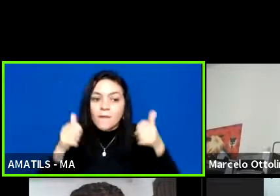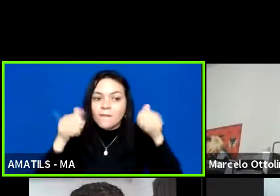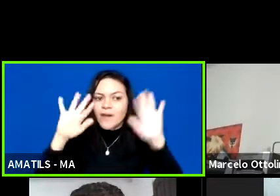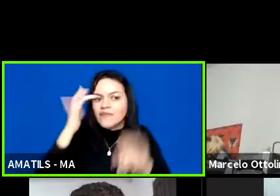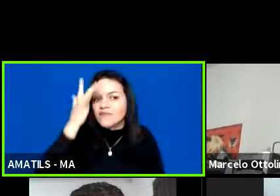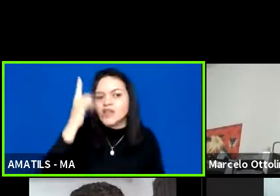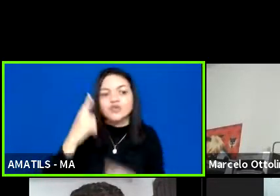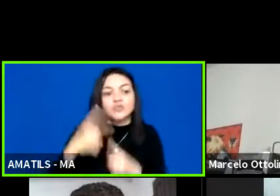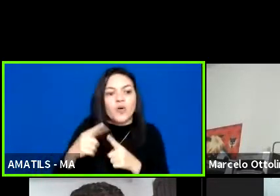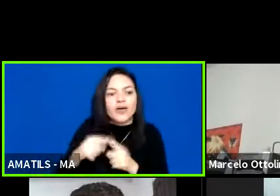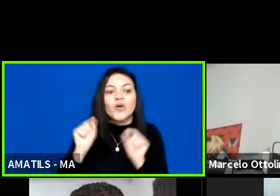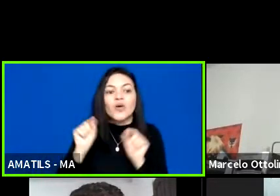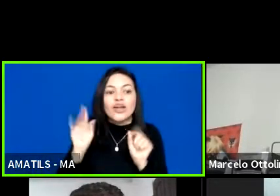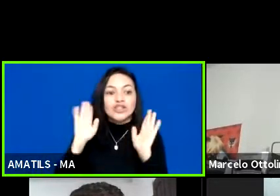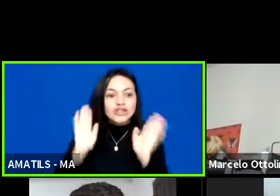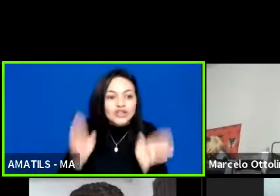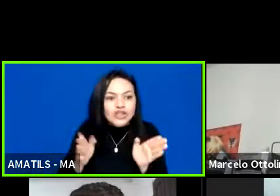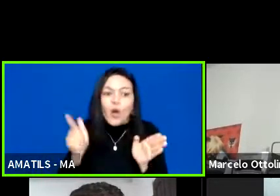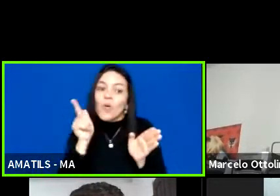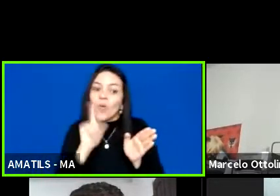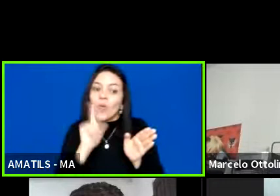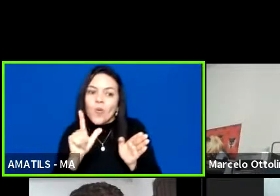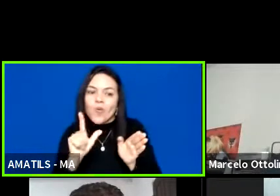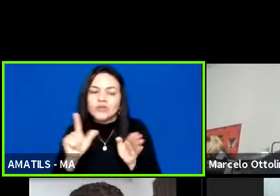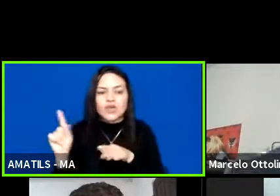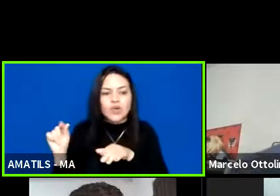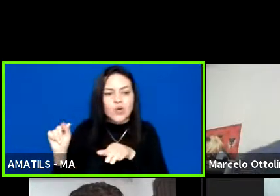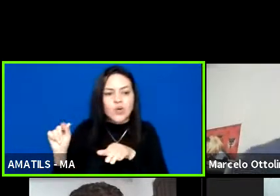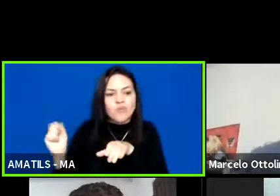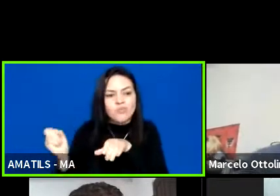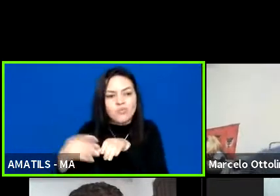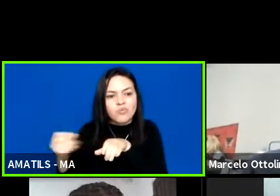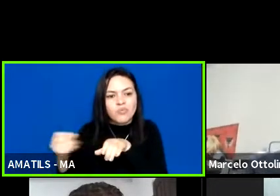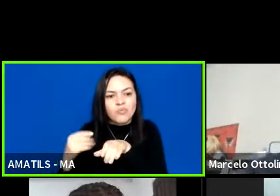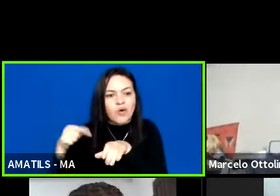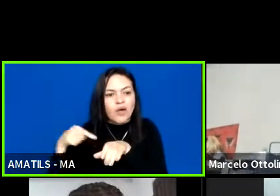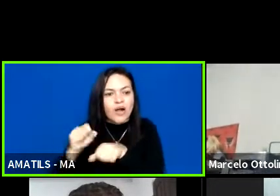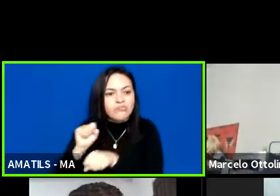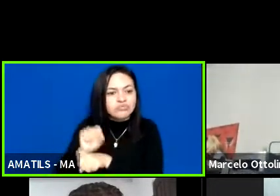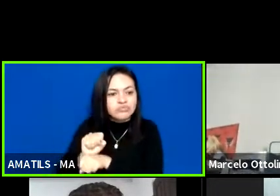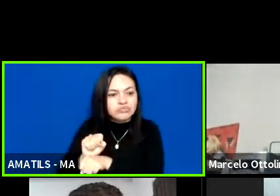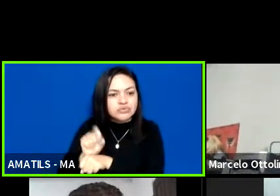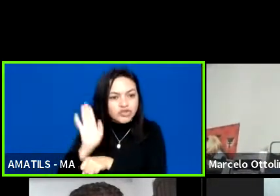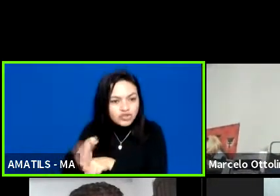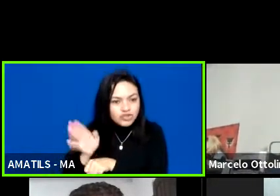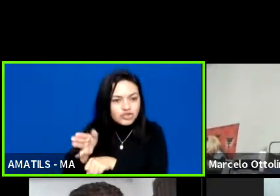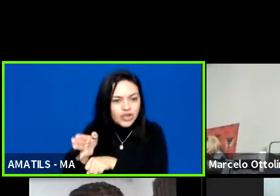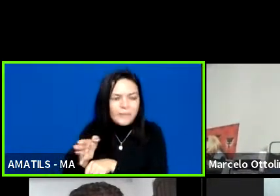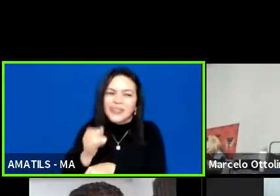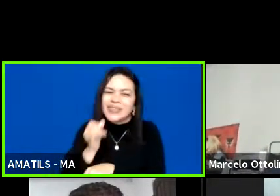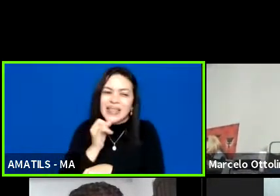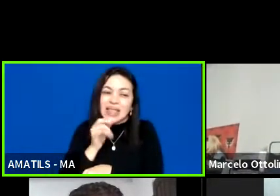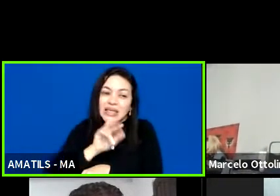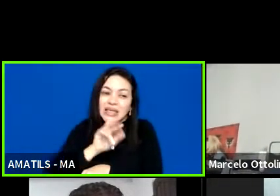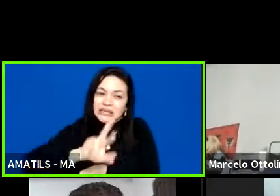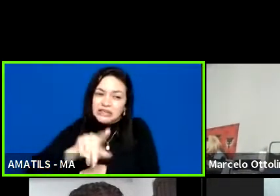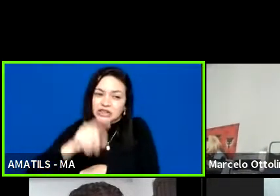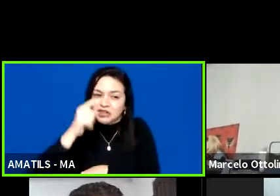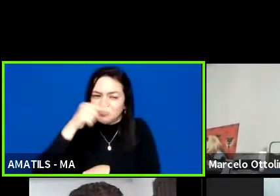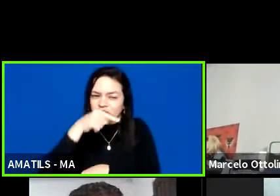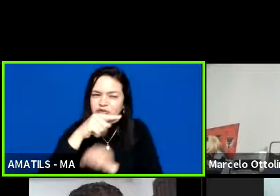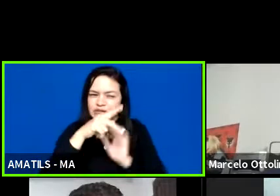recurso já está lá. Diferentemente da lei de incentivo ao esporte, que vocês vão atrás de apoiadores de projeto,